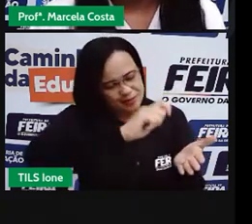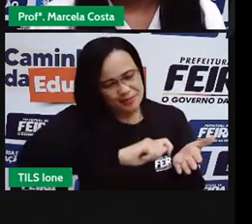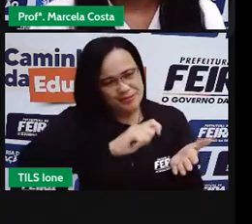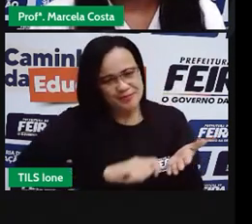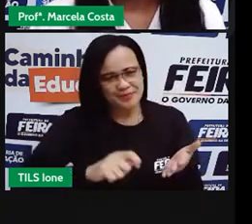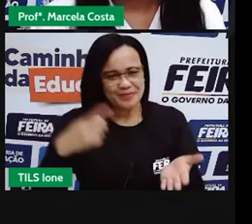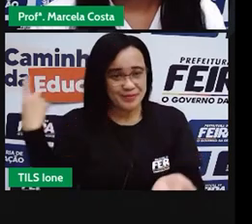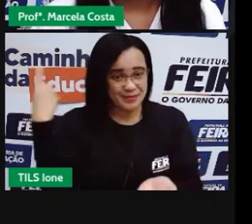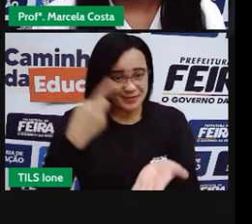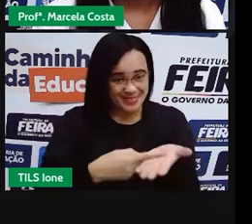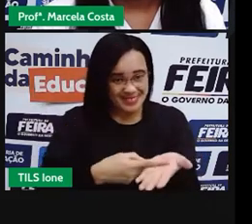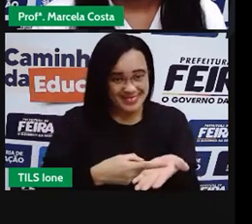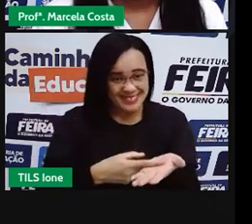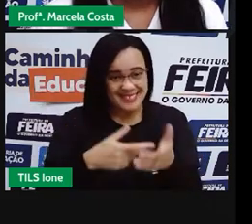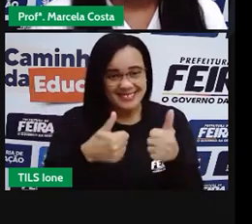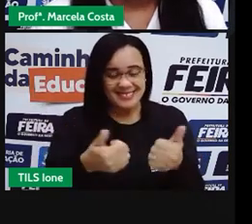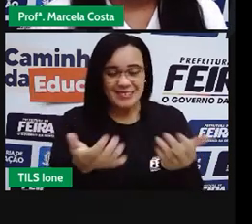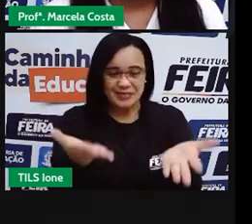vamos lá.